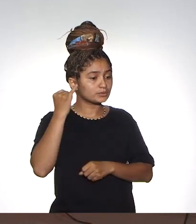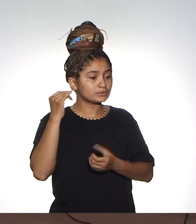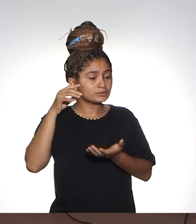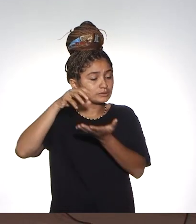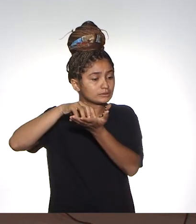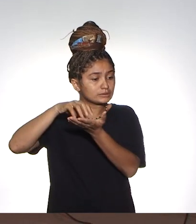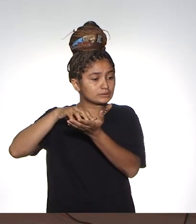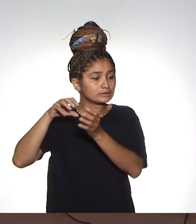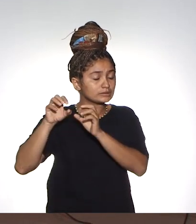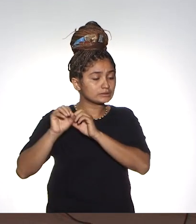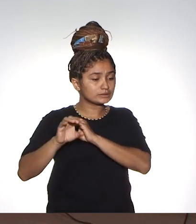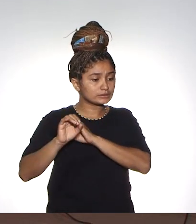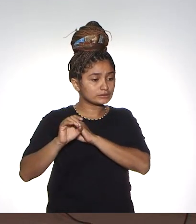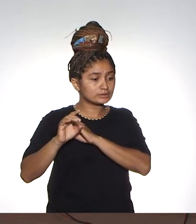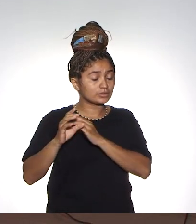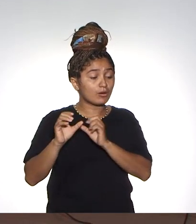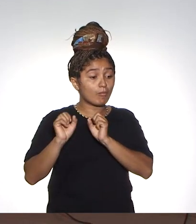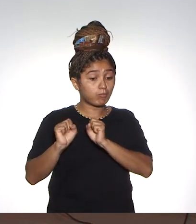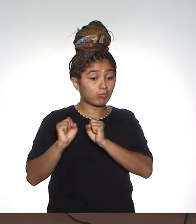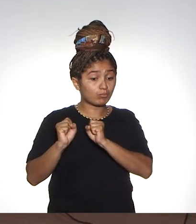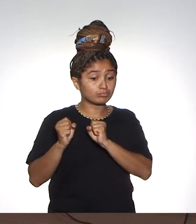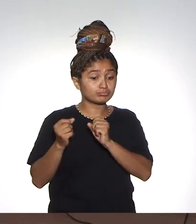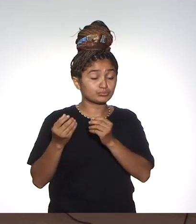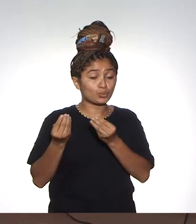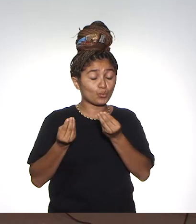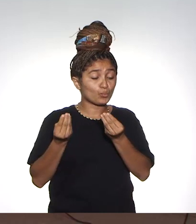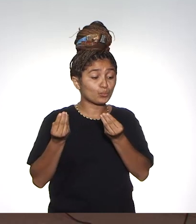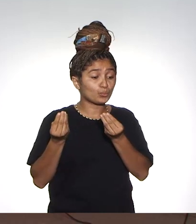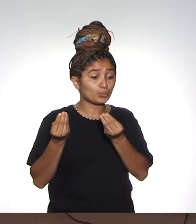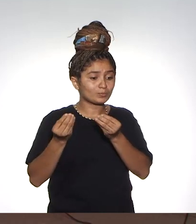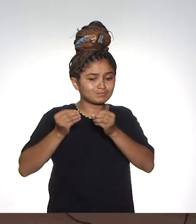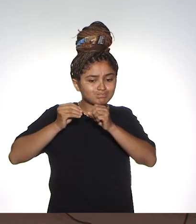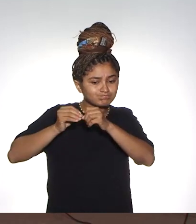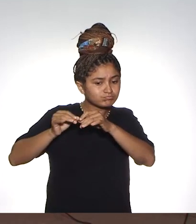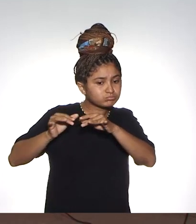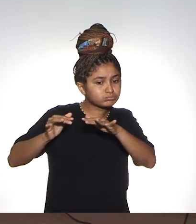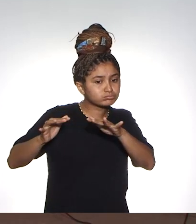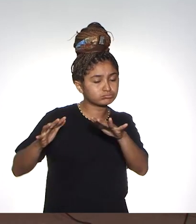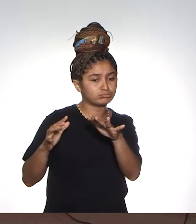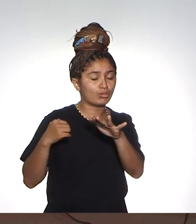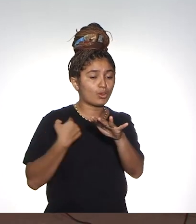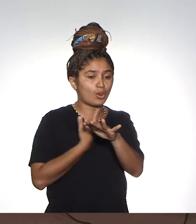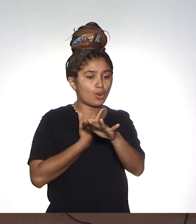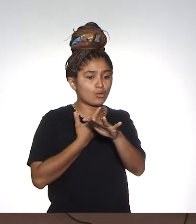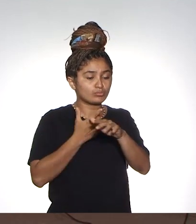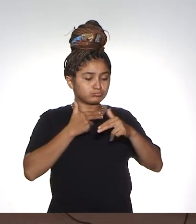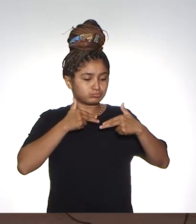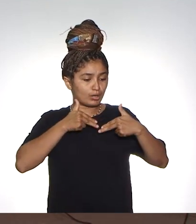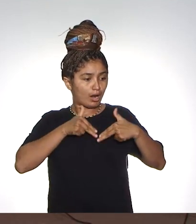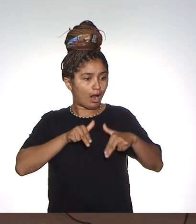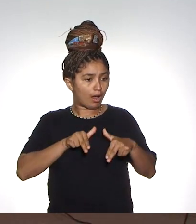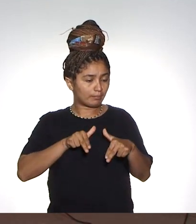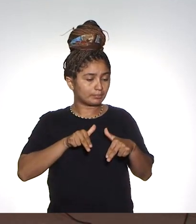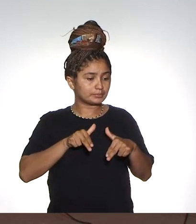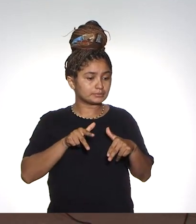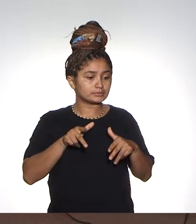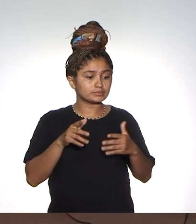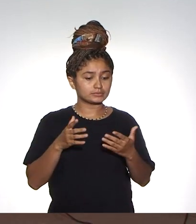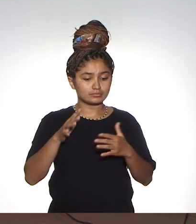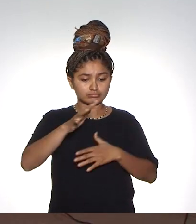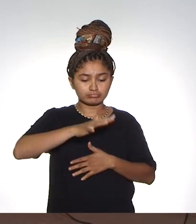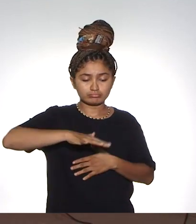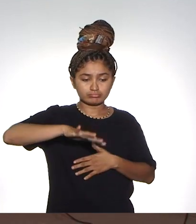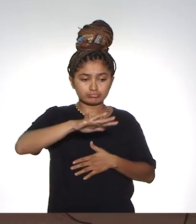a obra do Centro de Educação, é que vai possibilitar um processo de expansão da nossa escola de aplicação. Então,